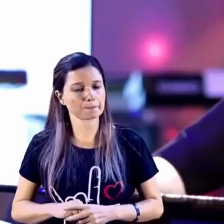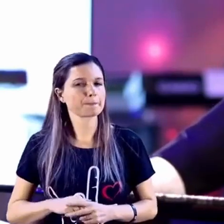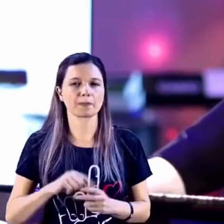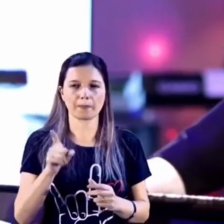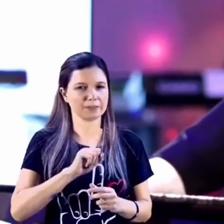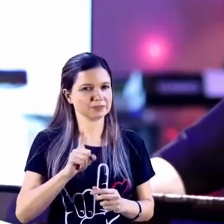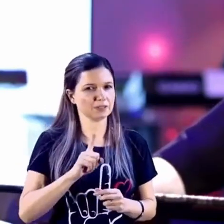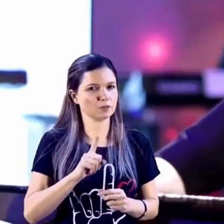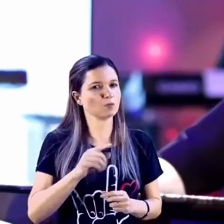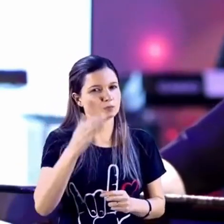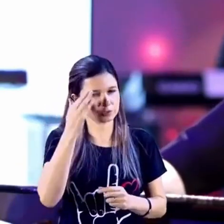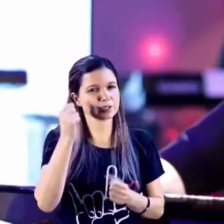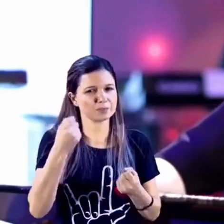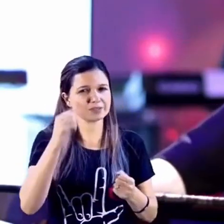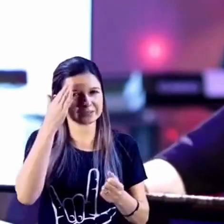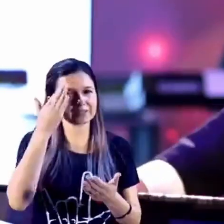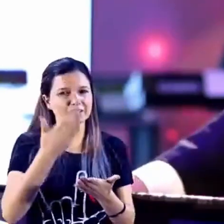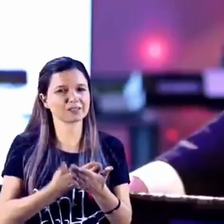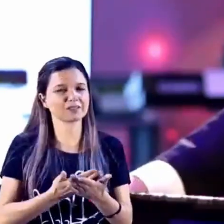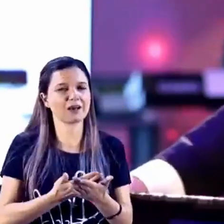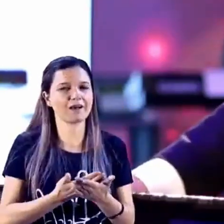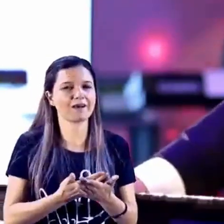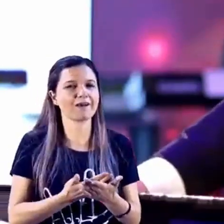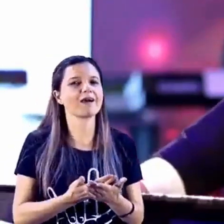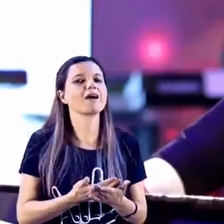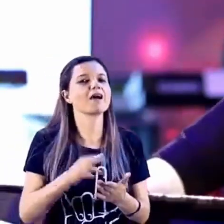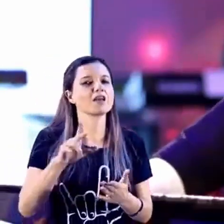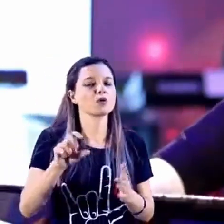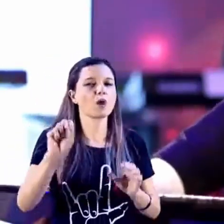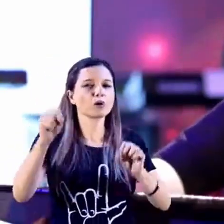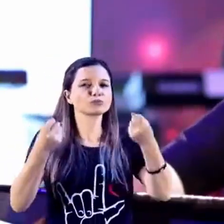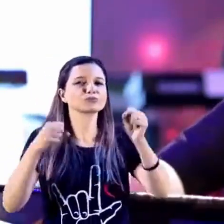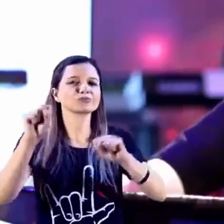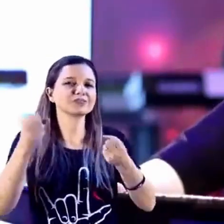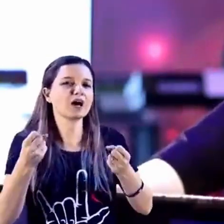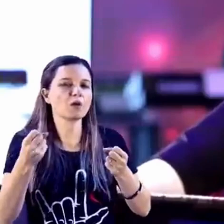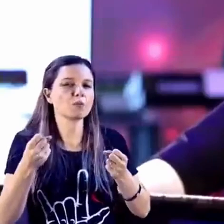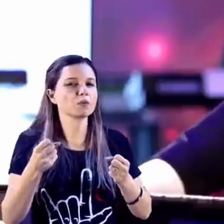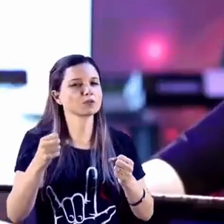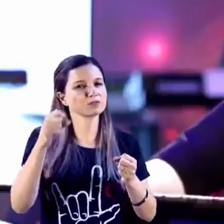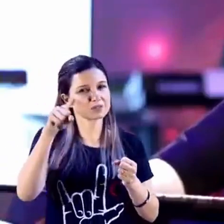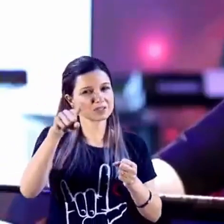mil vão cair ao nosso lado, dez mil à nossa direita, nós vamos ser atingidos.